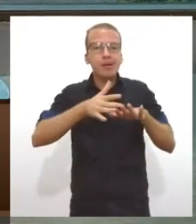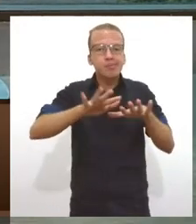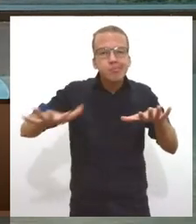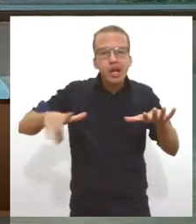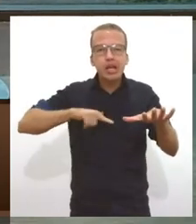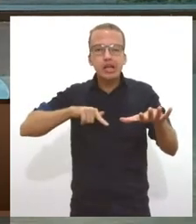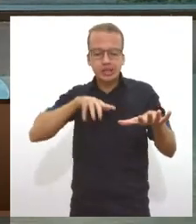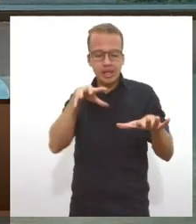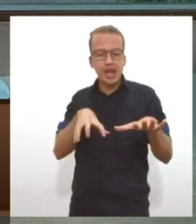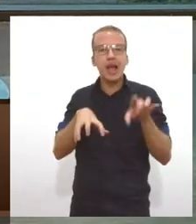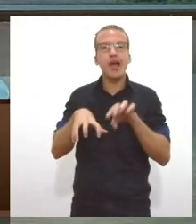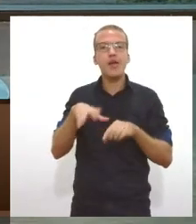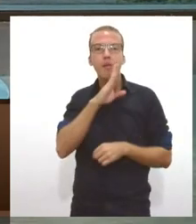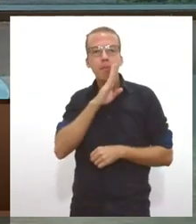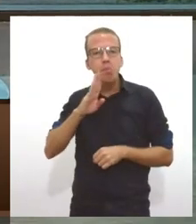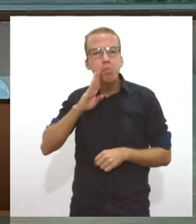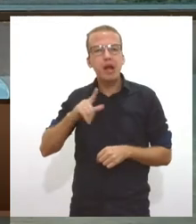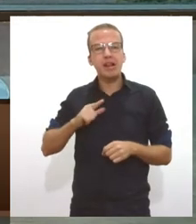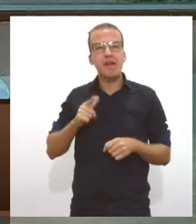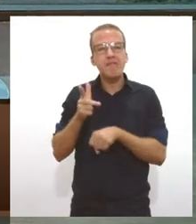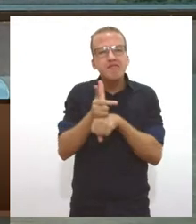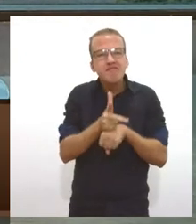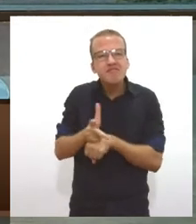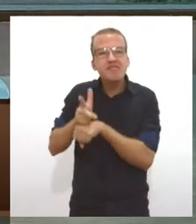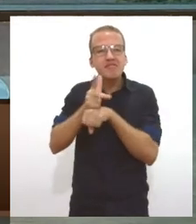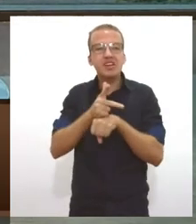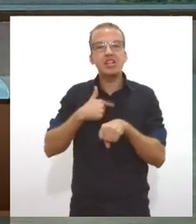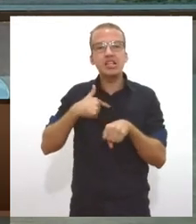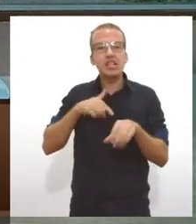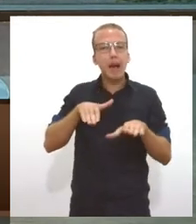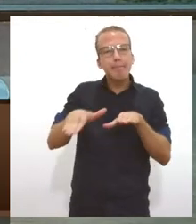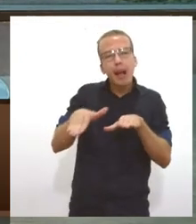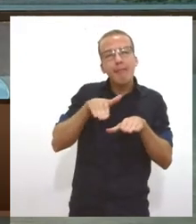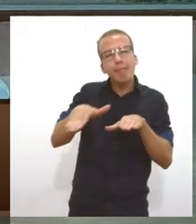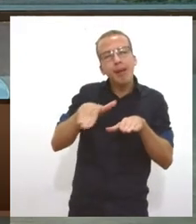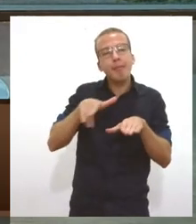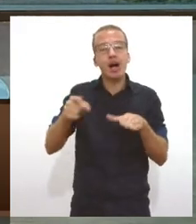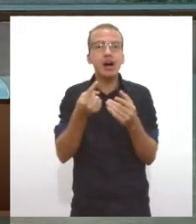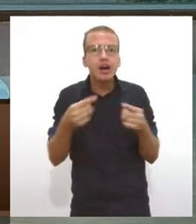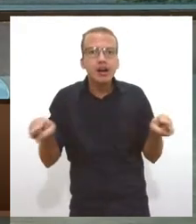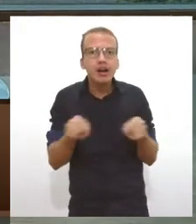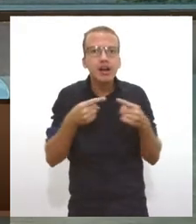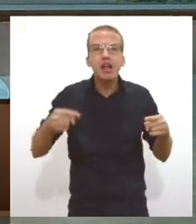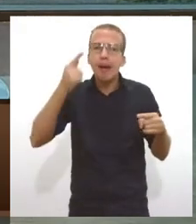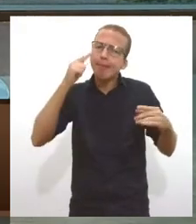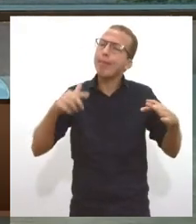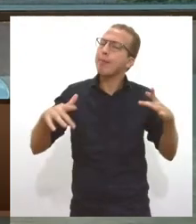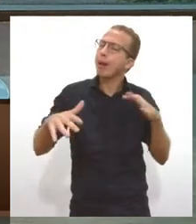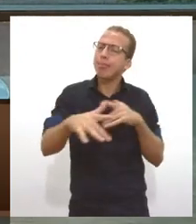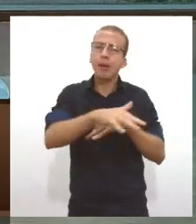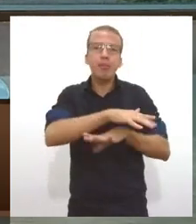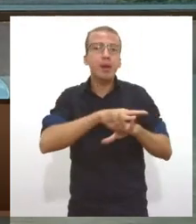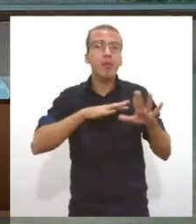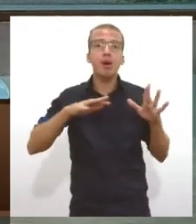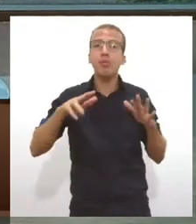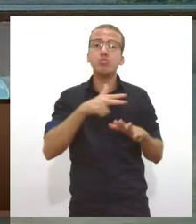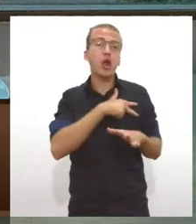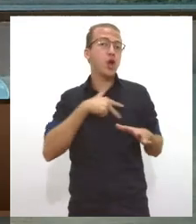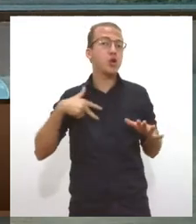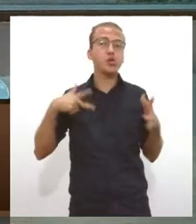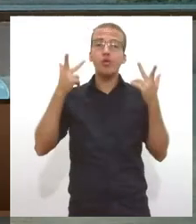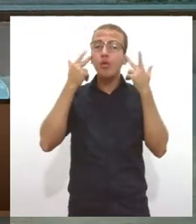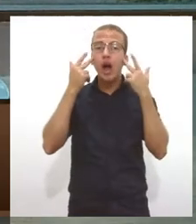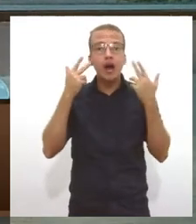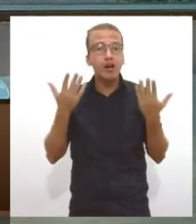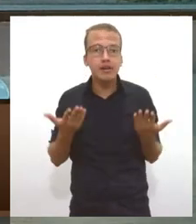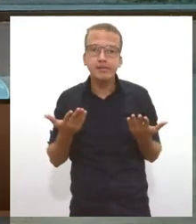de mais de um, inclusive, DJs tocando, até bandas tocando, e as pessoas lá, como se nada estivesse acontecendo, né, no